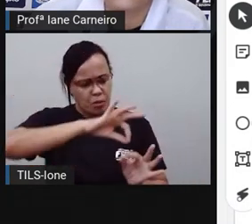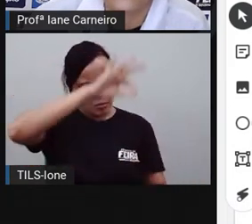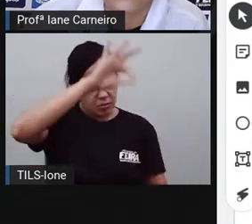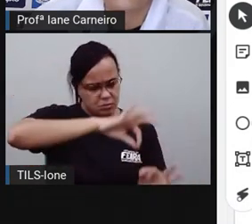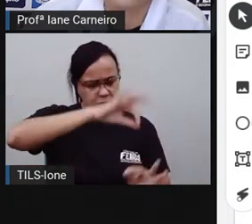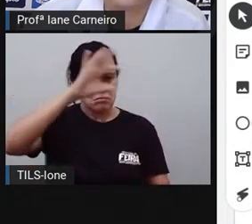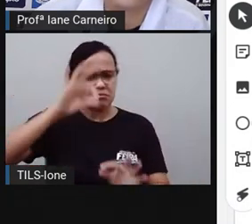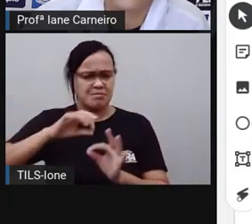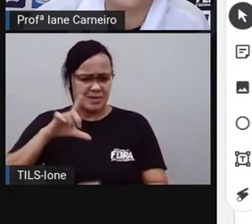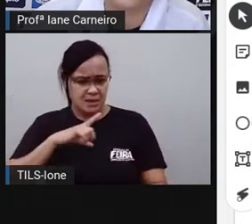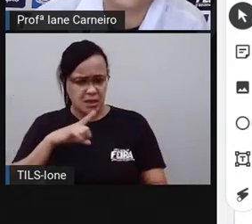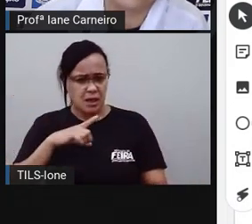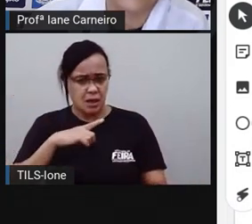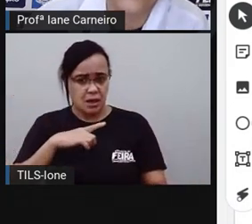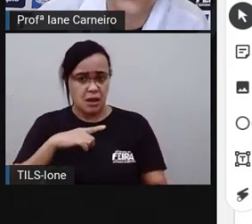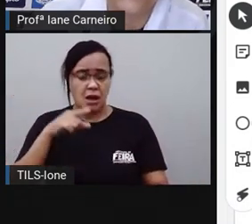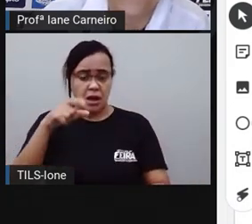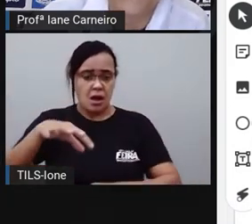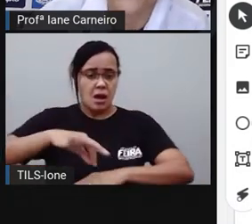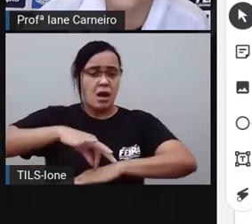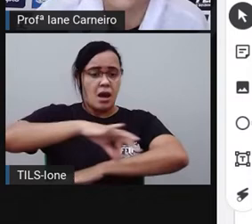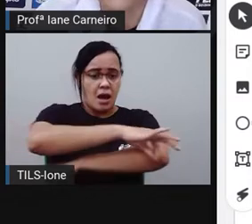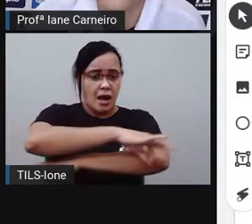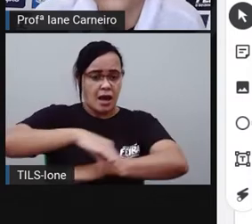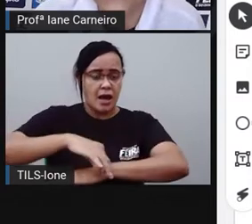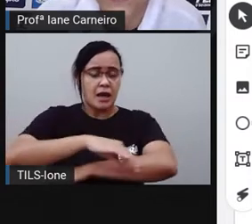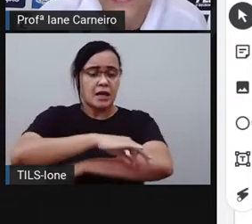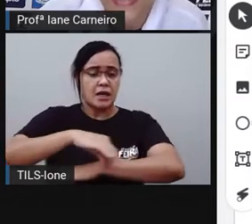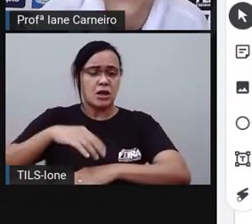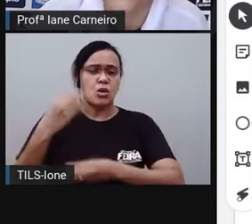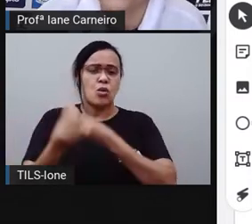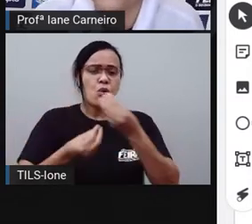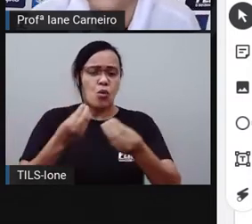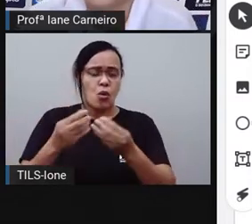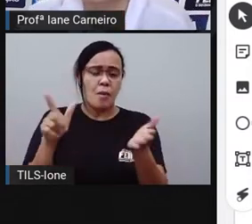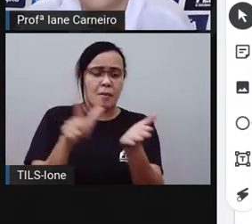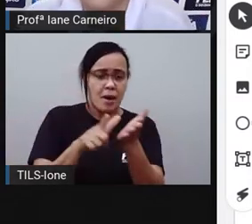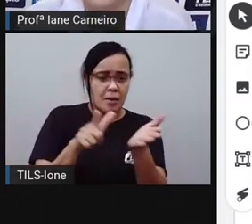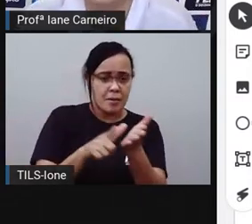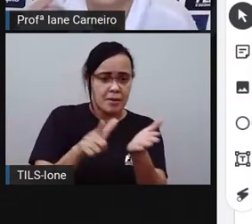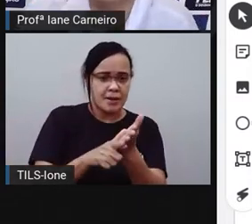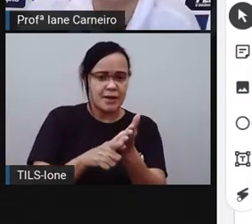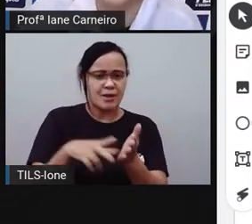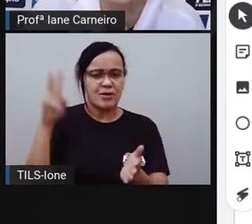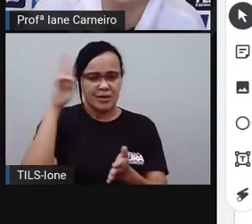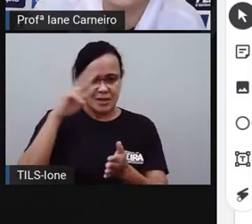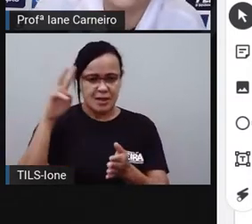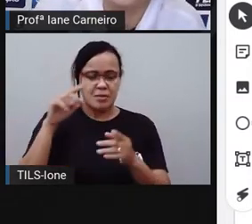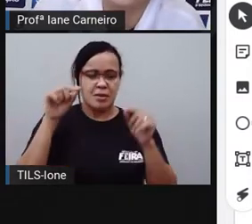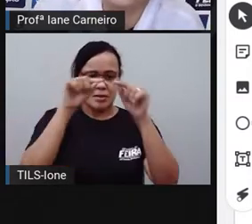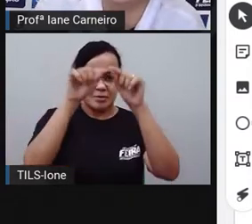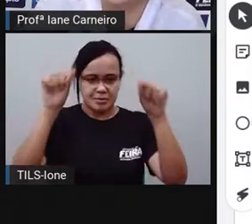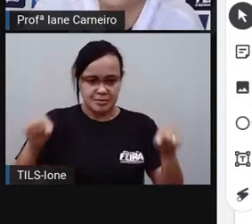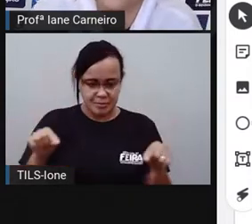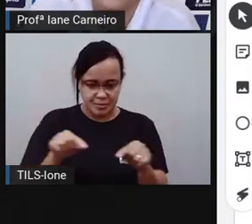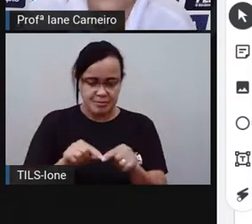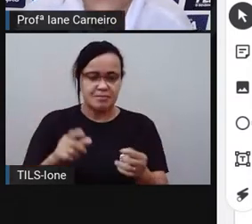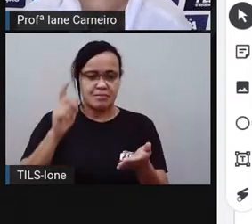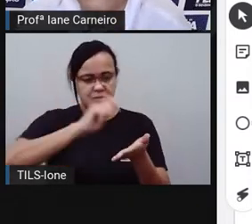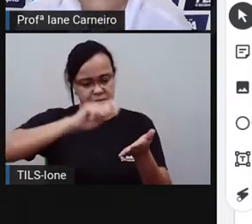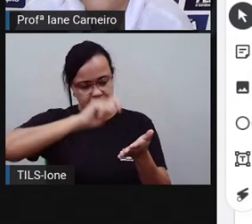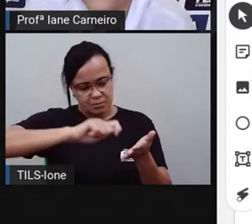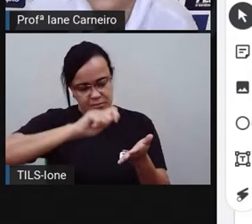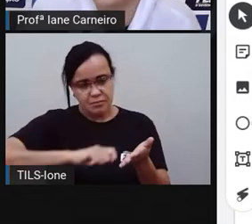Aqui a régua a gente mede, por exemplo, a folha de papel. Quando a Pró fez aqueles cartões de Natal, a Pró mediu utilizando uma